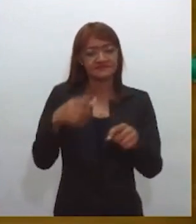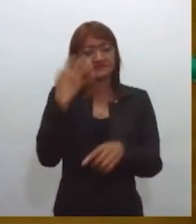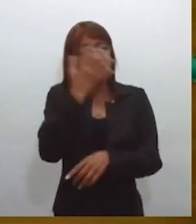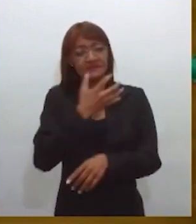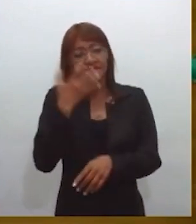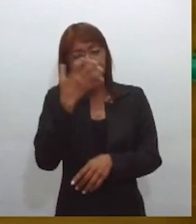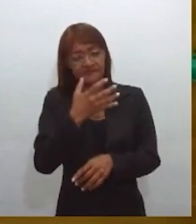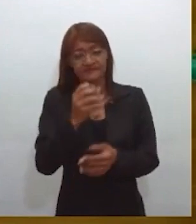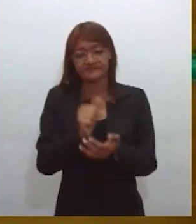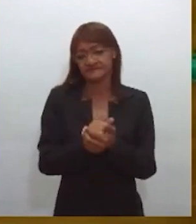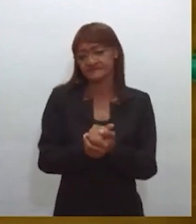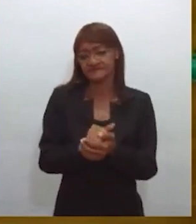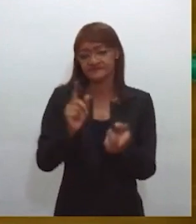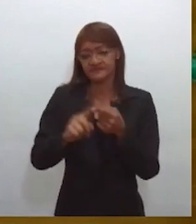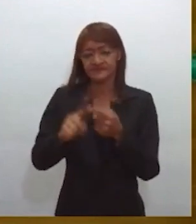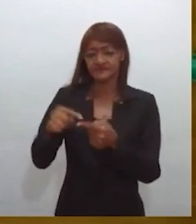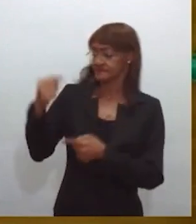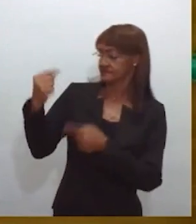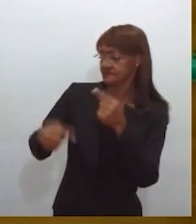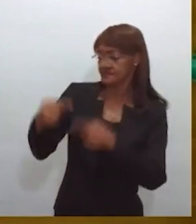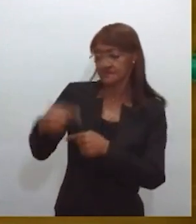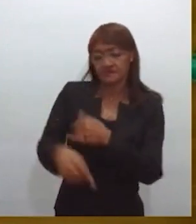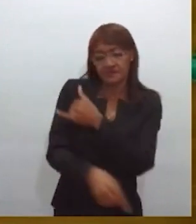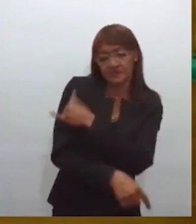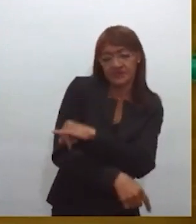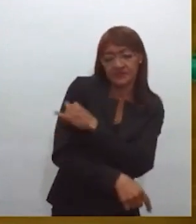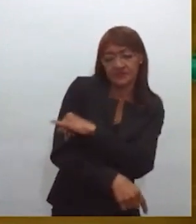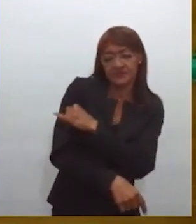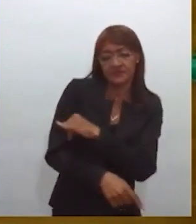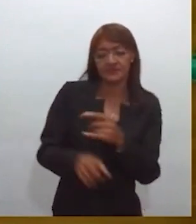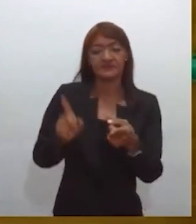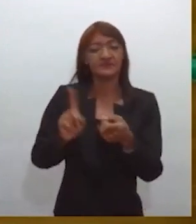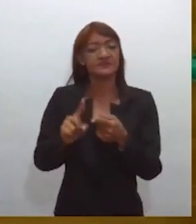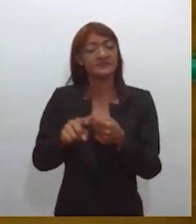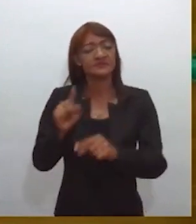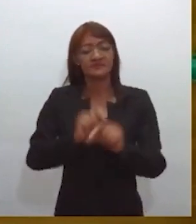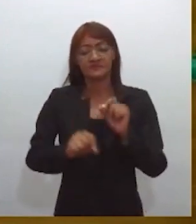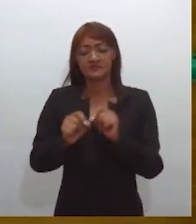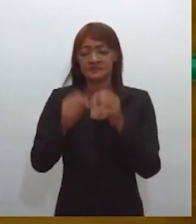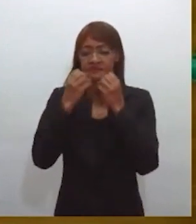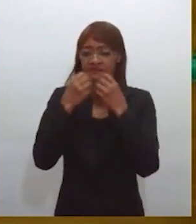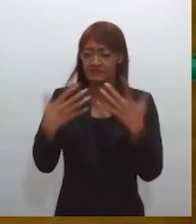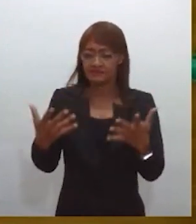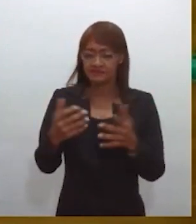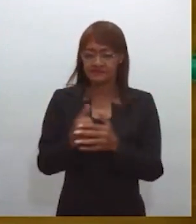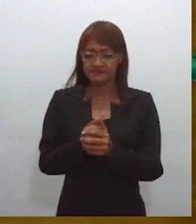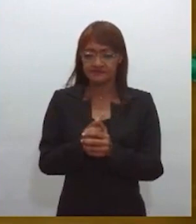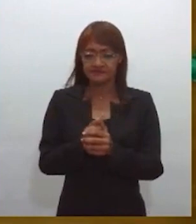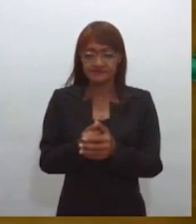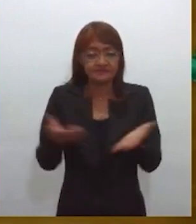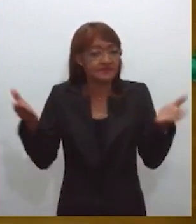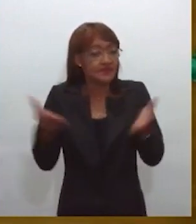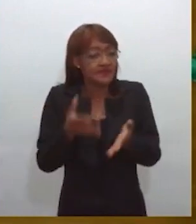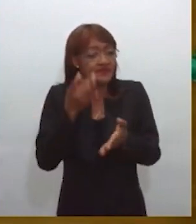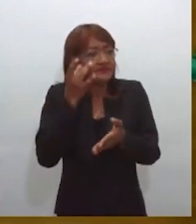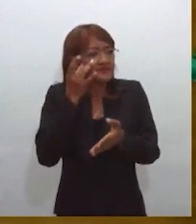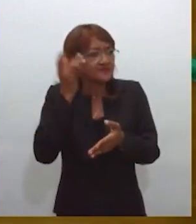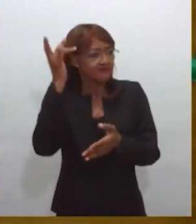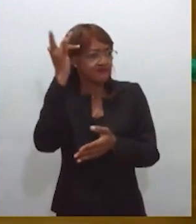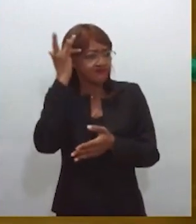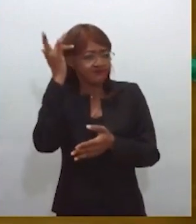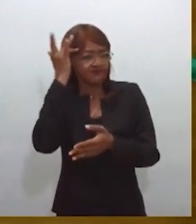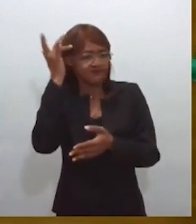em algumas discussões, no Rio de Janeiro, produzir um trabalho com eles, com a Rede Globo, e vejo eles com essa maturidade, com essa canção